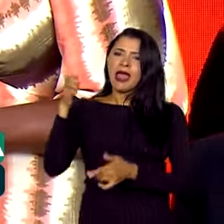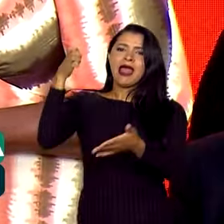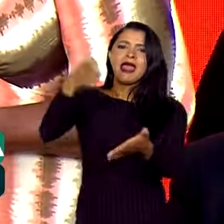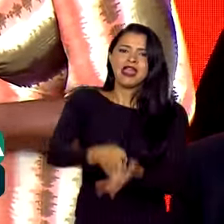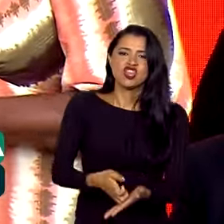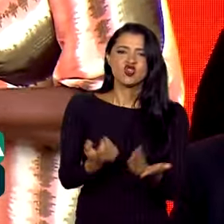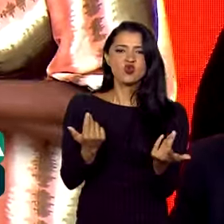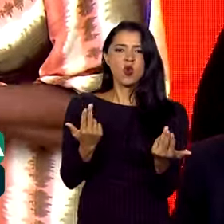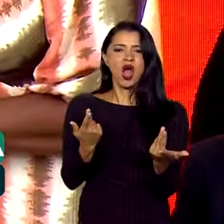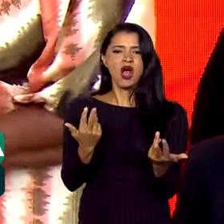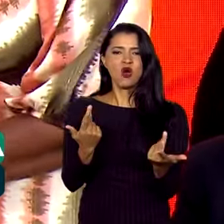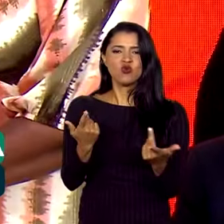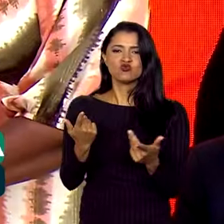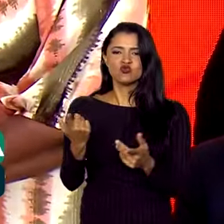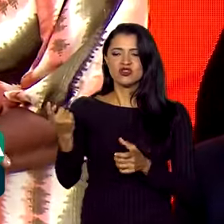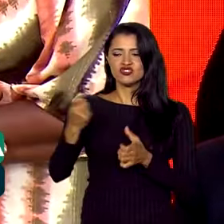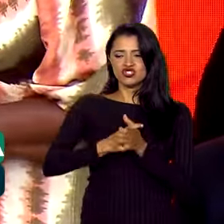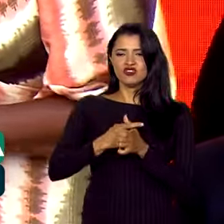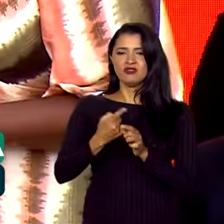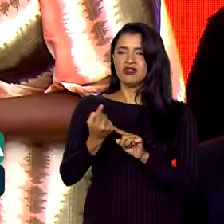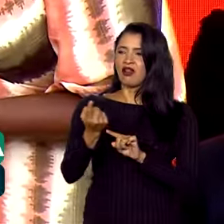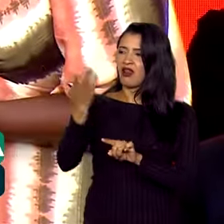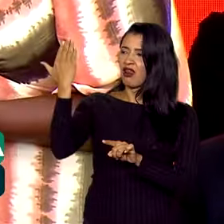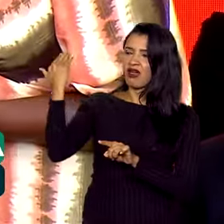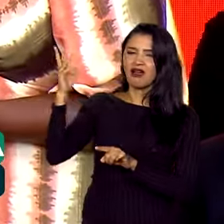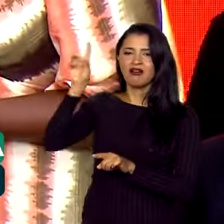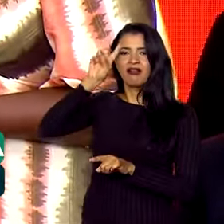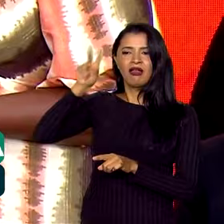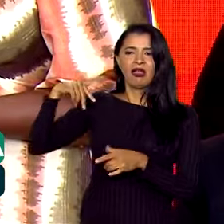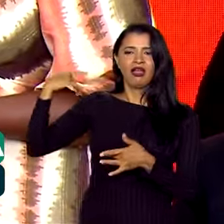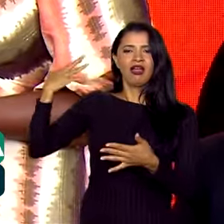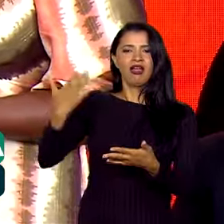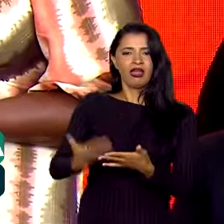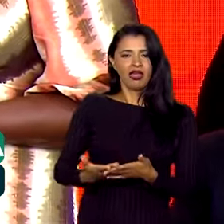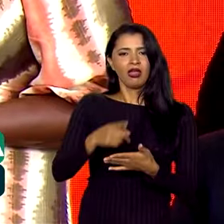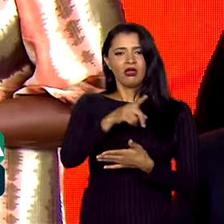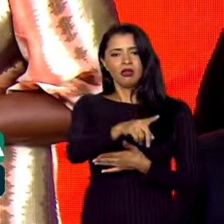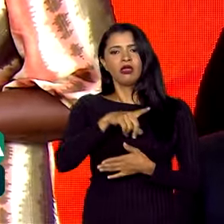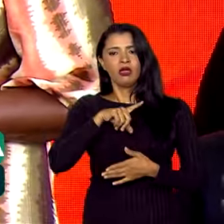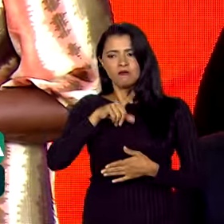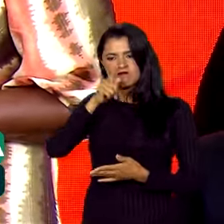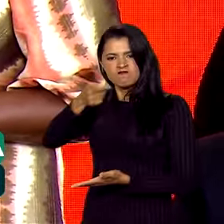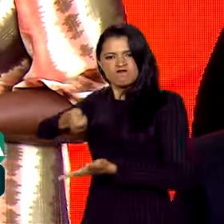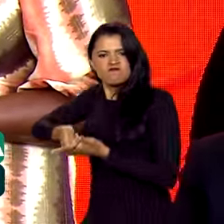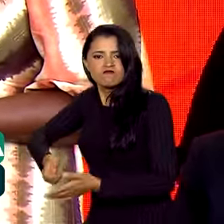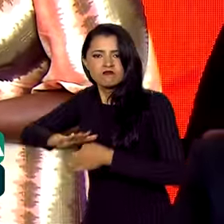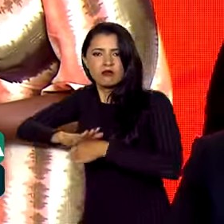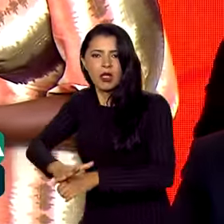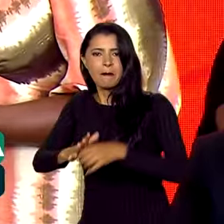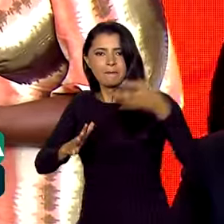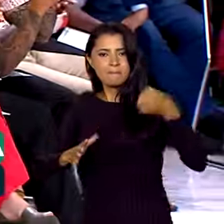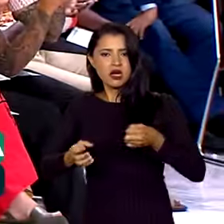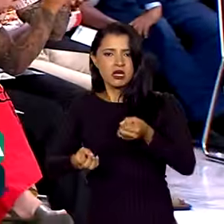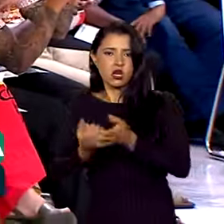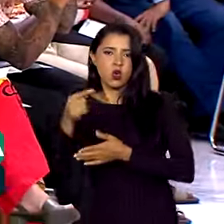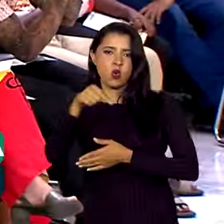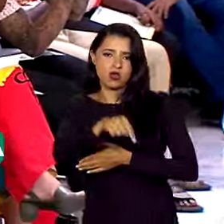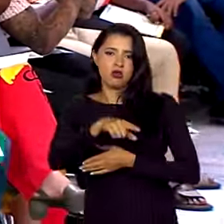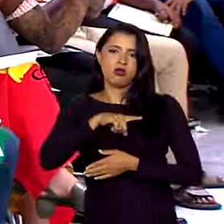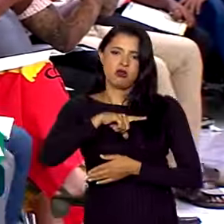de uma dívida histórica que a supremacia branca construiu nesse país